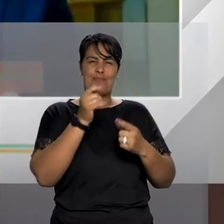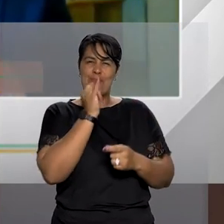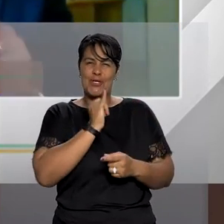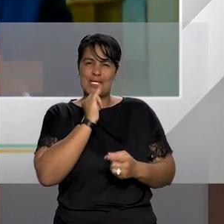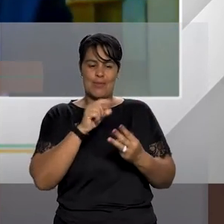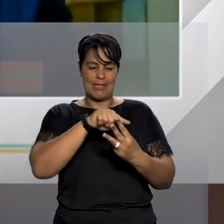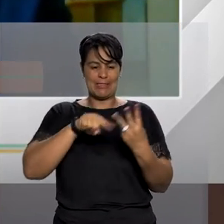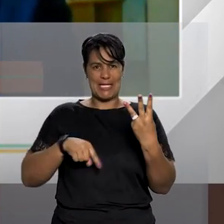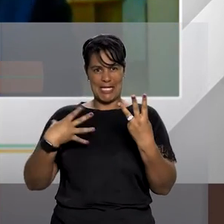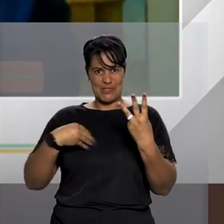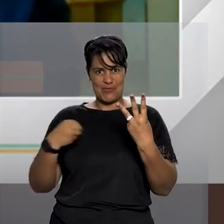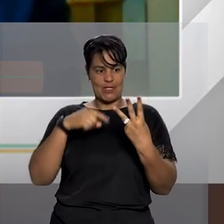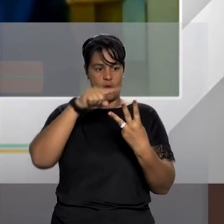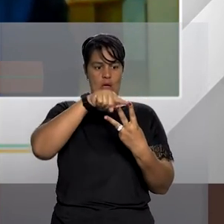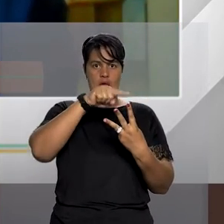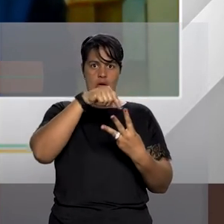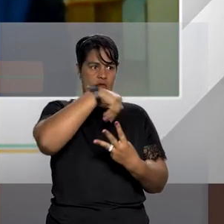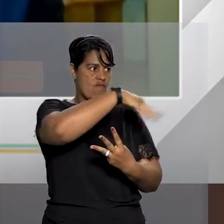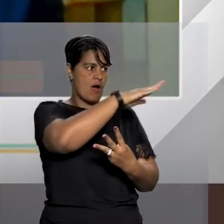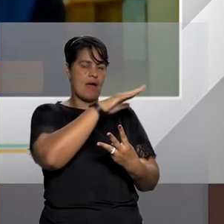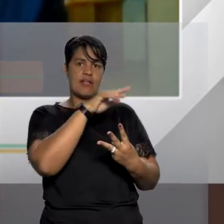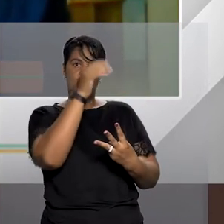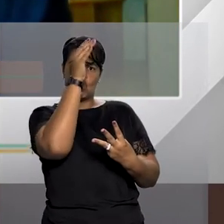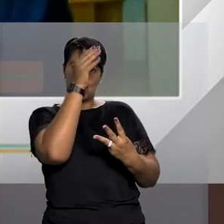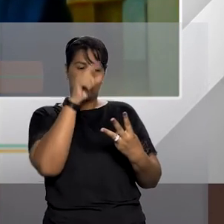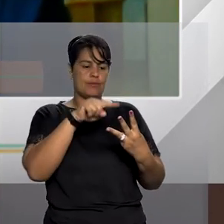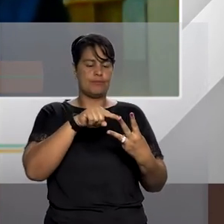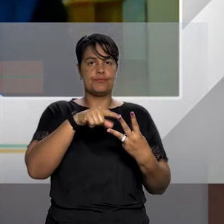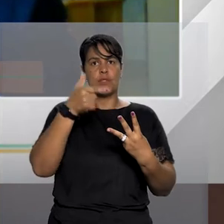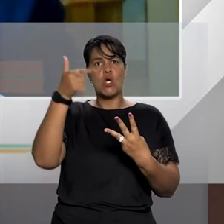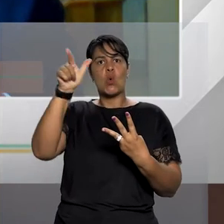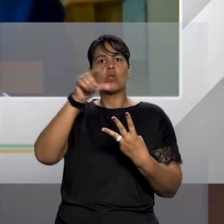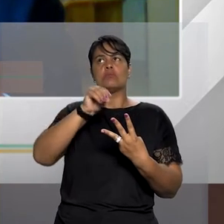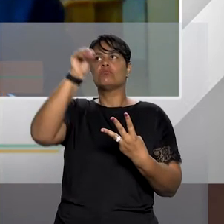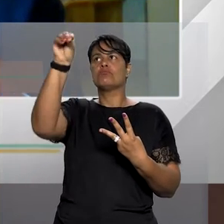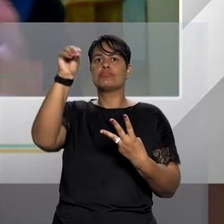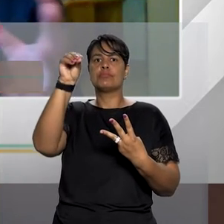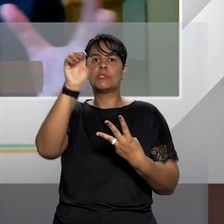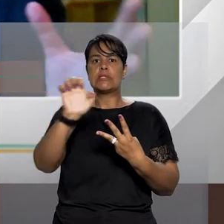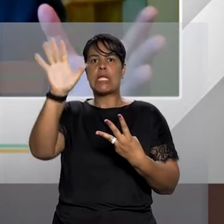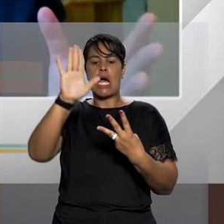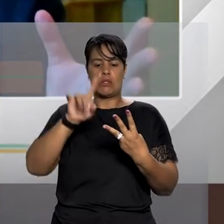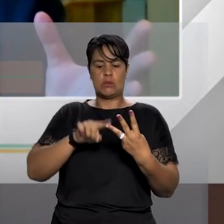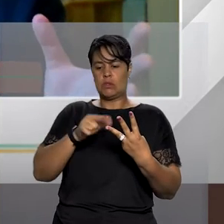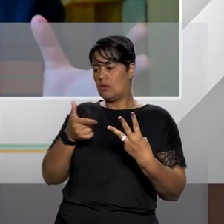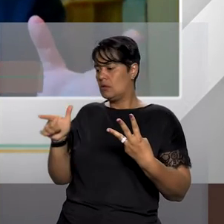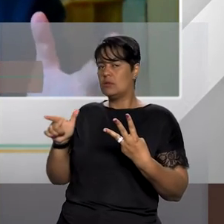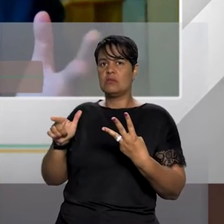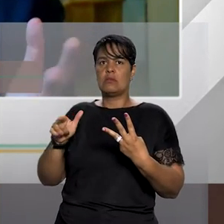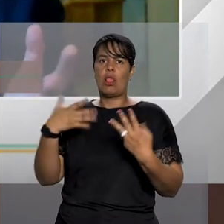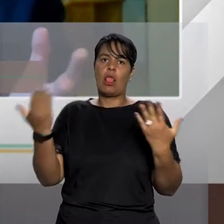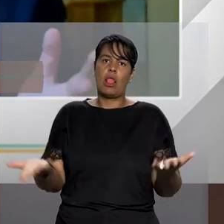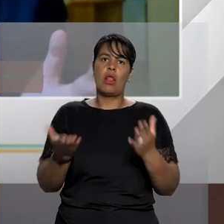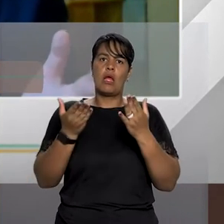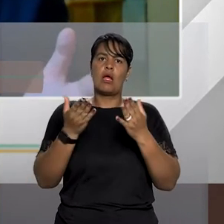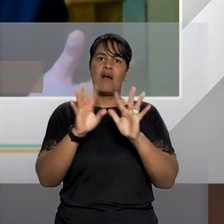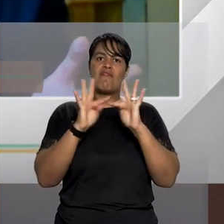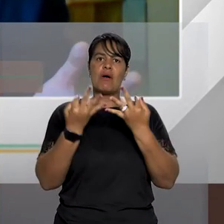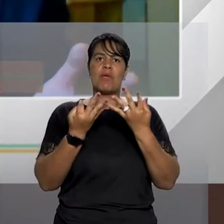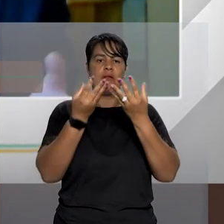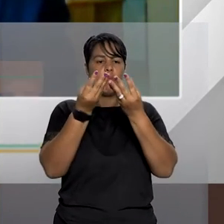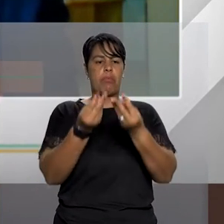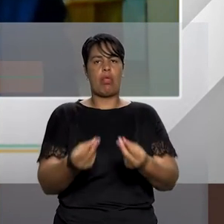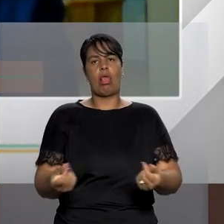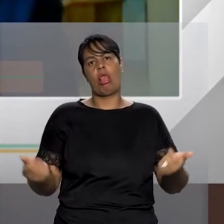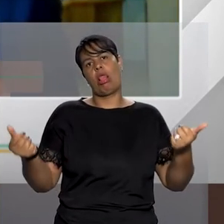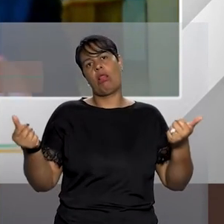vai para a irmã, o outro aqui manda para a casa do motoparente lá no outro estado e aí a família se despedaça. A gente viu ali muitos